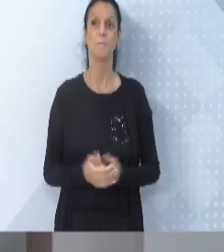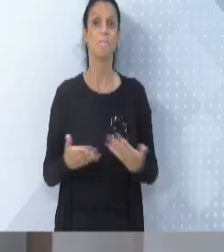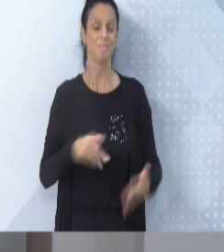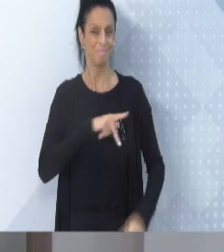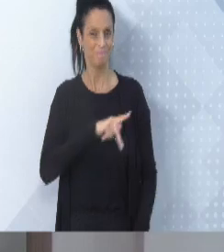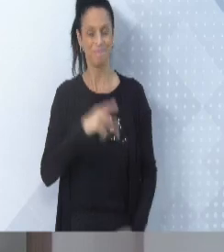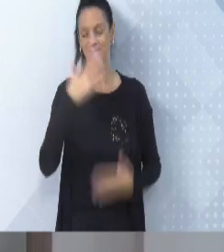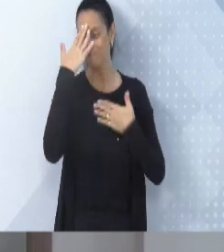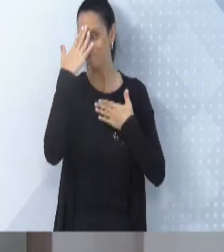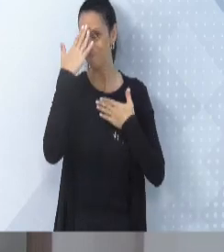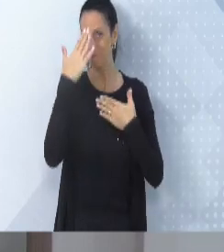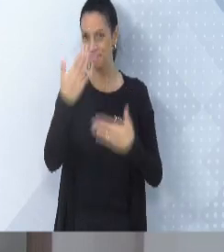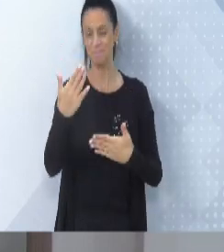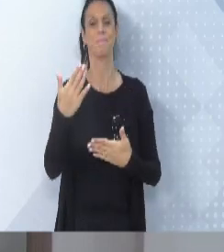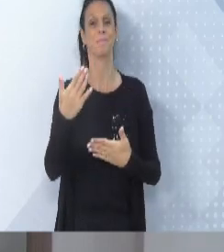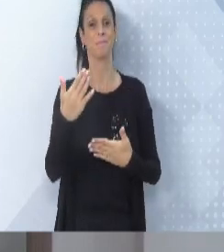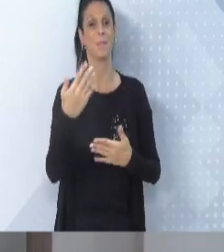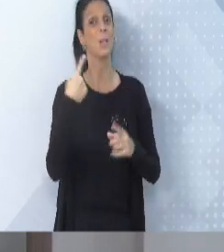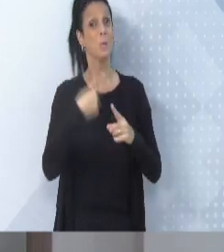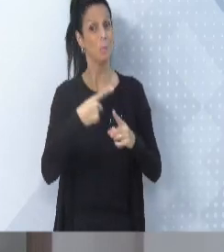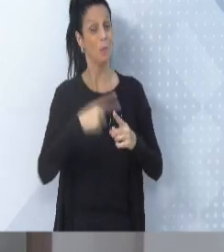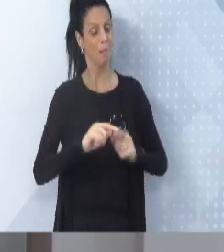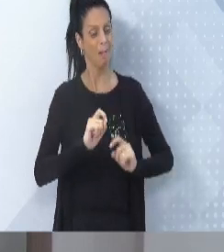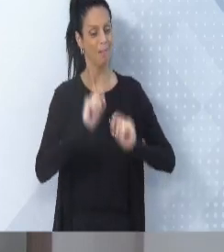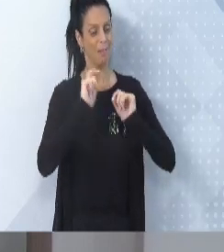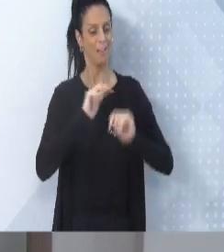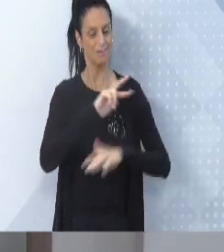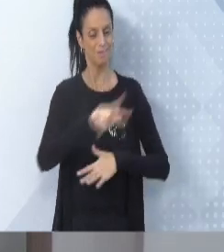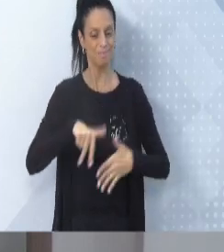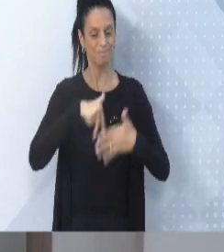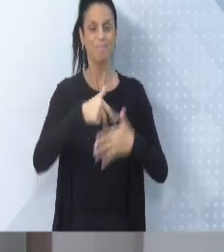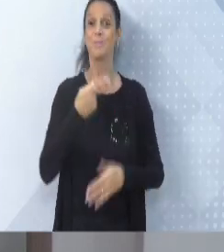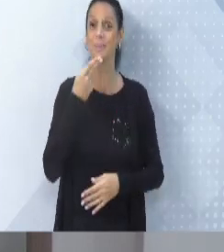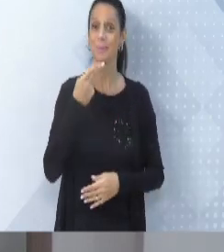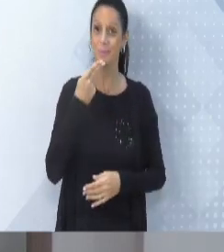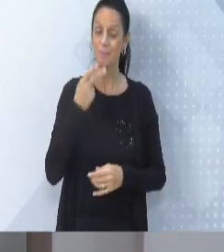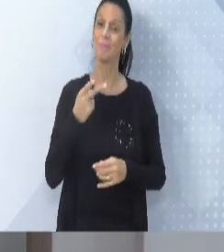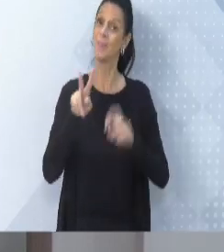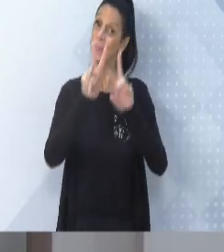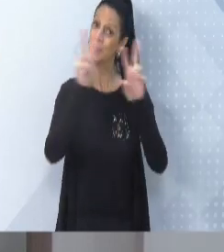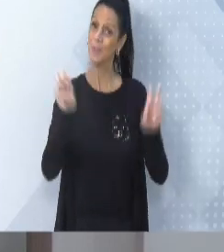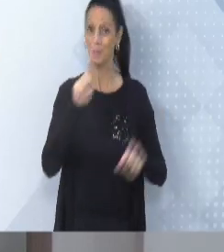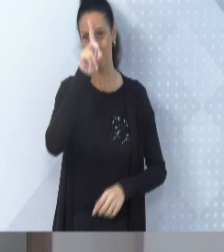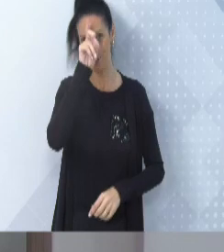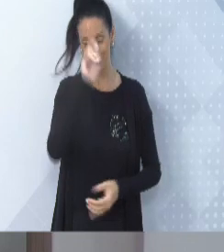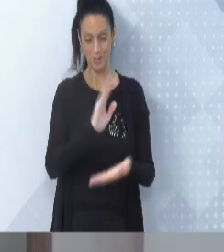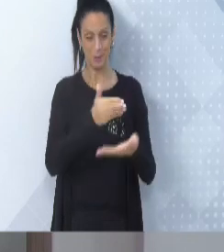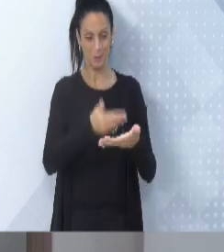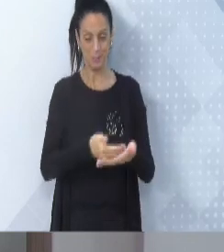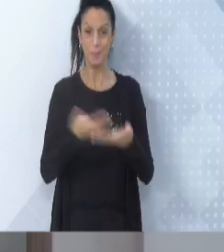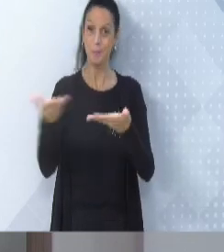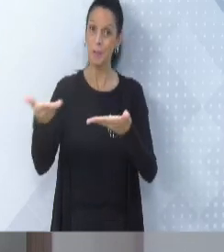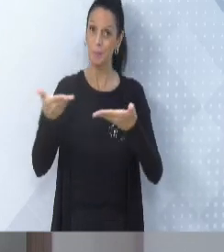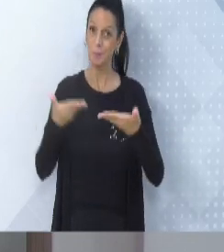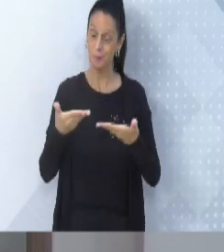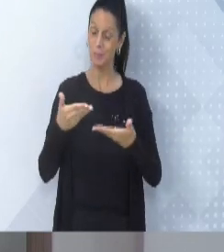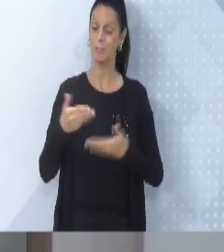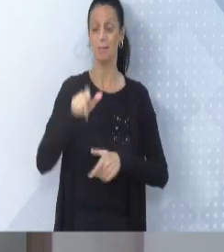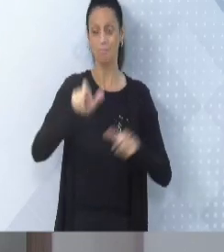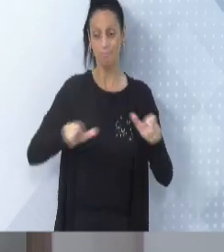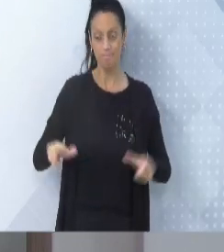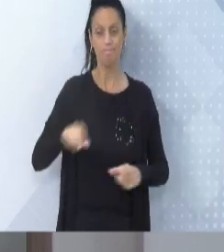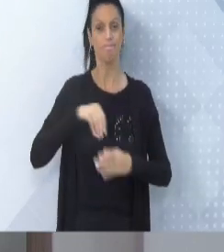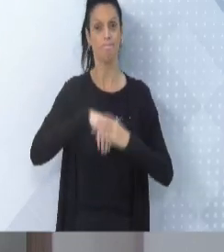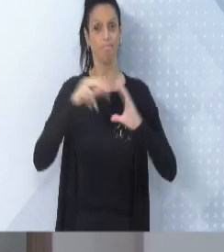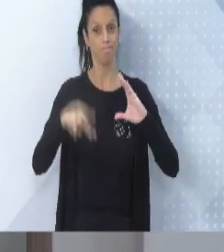Presidente, muito obrigado por ter permitido que a gente estivesse aqui e falasse do Hospital Santo Antônio. E eu venho fazer o convite a esta casa, que